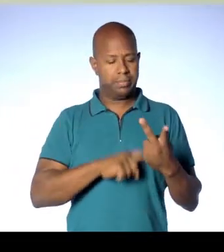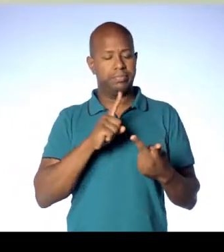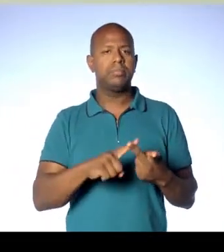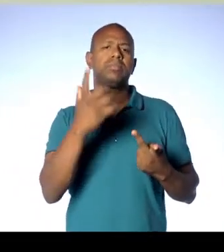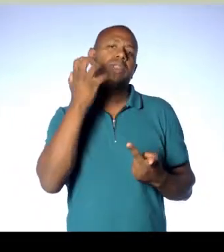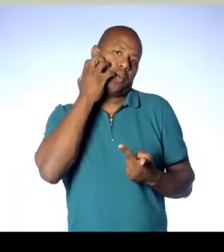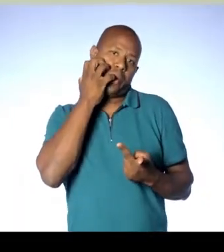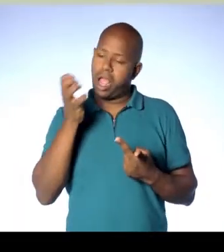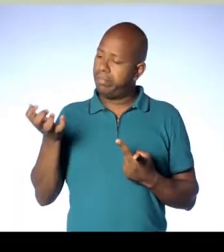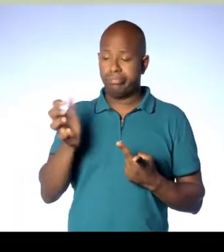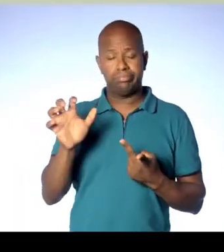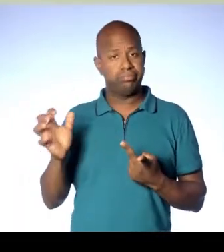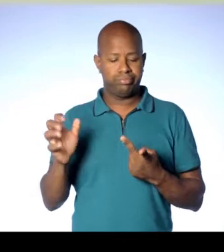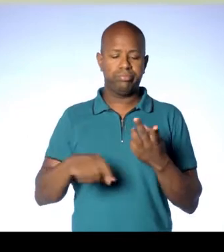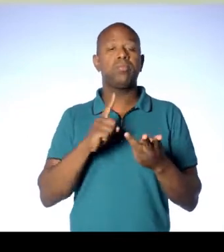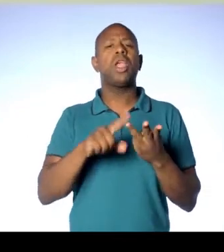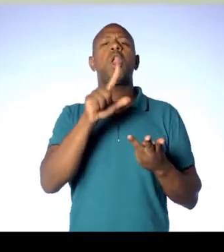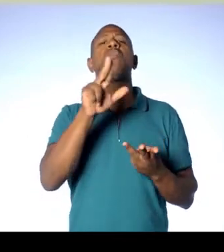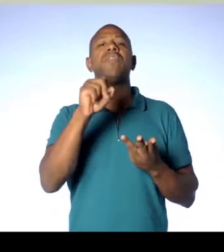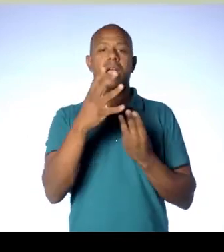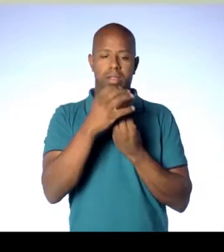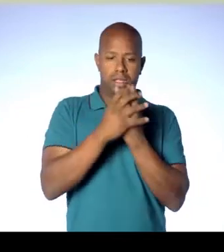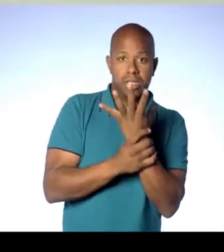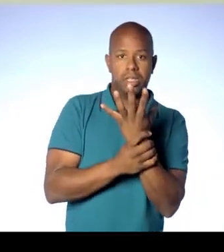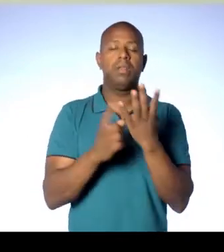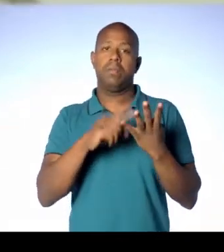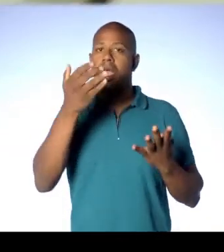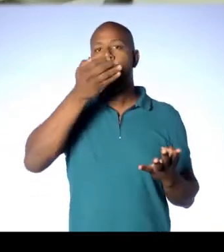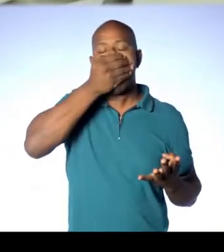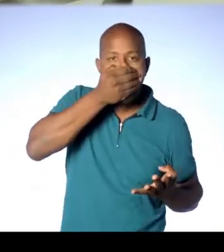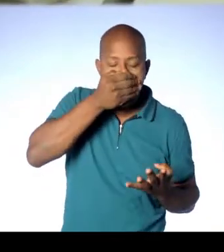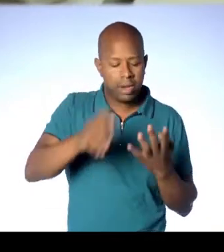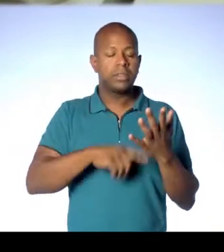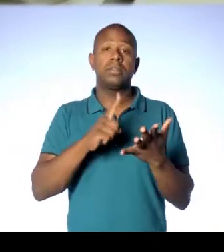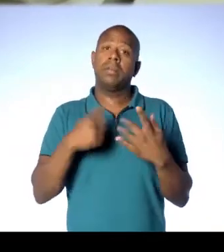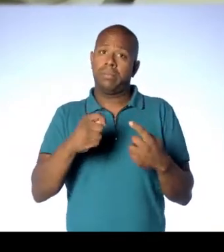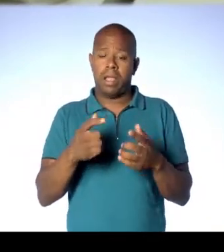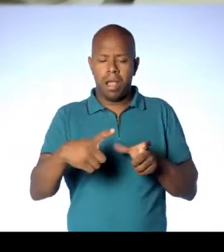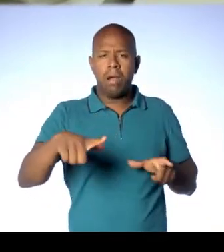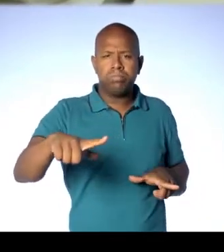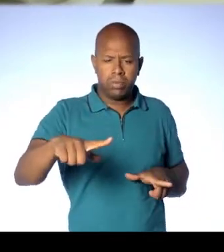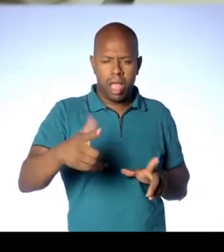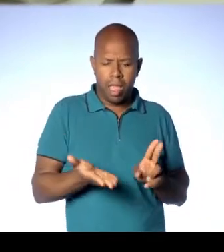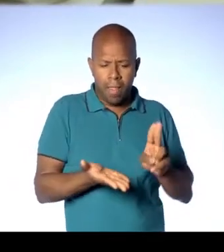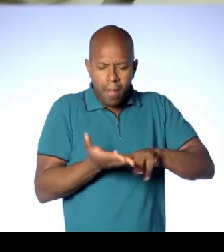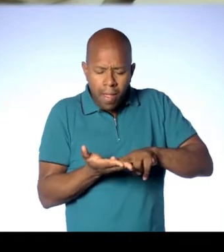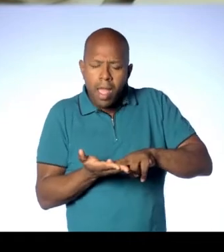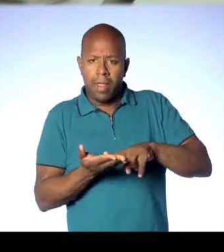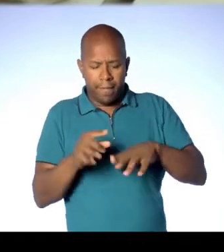um celular uma luva uma máscara um reglete